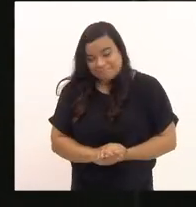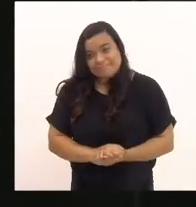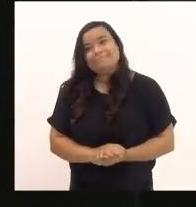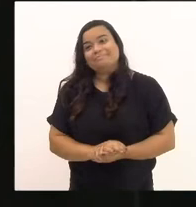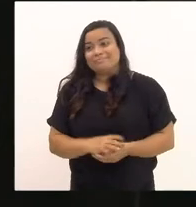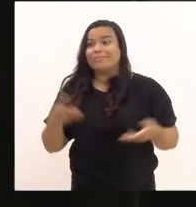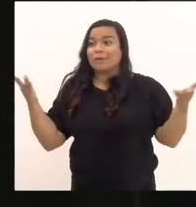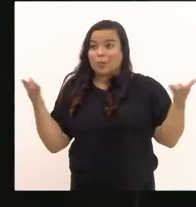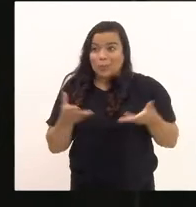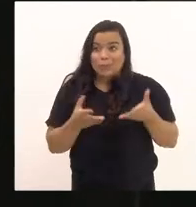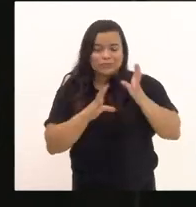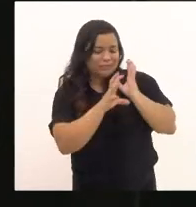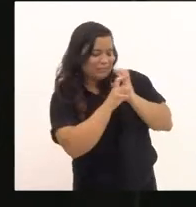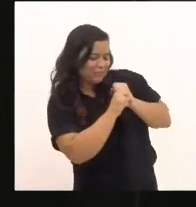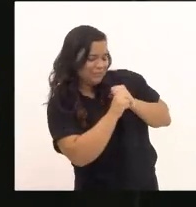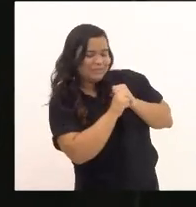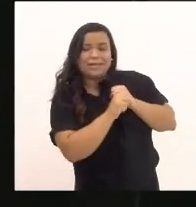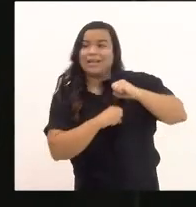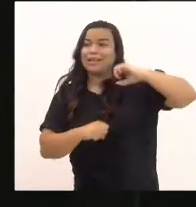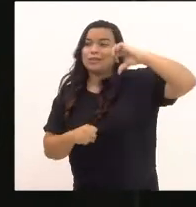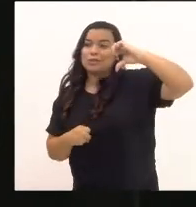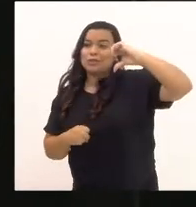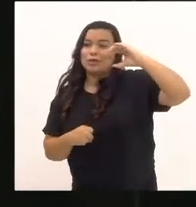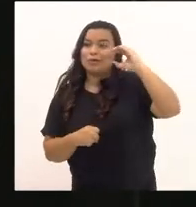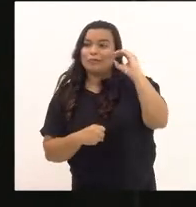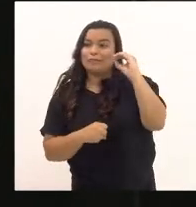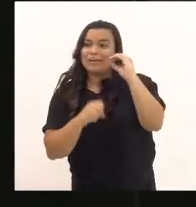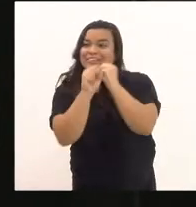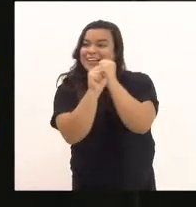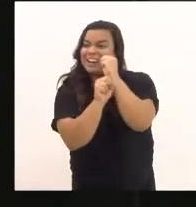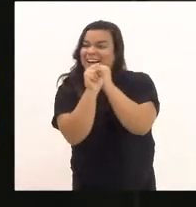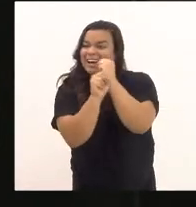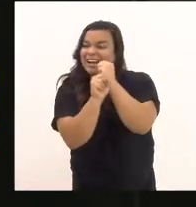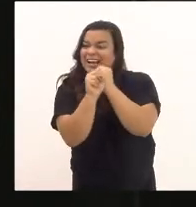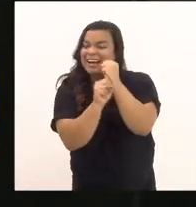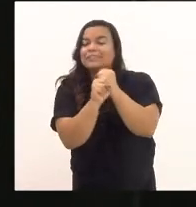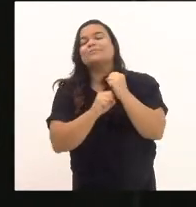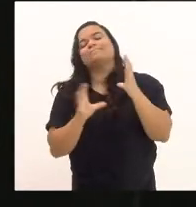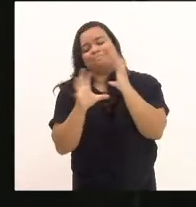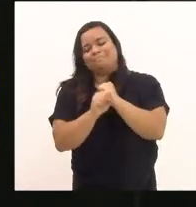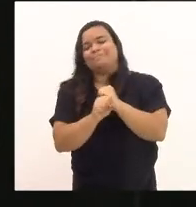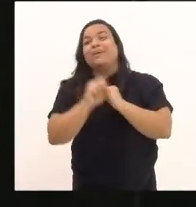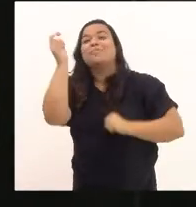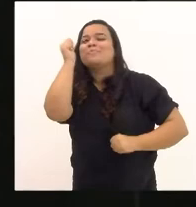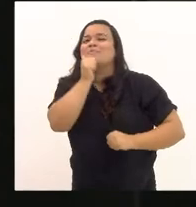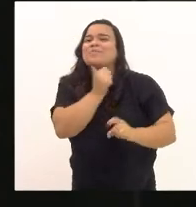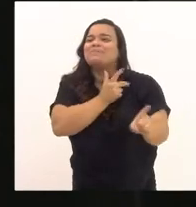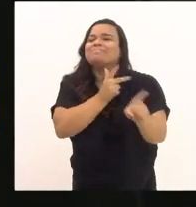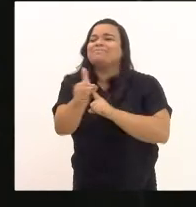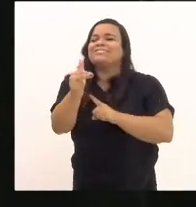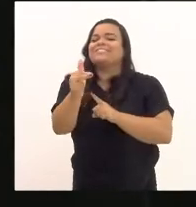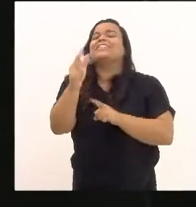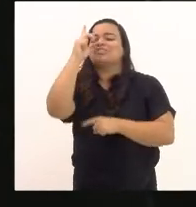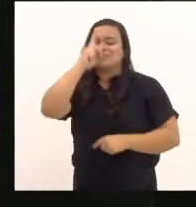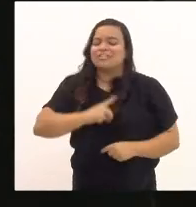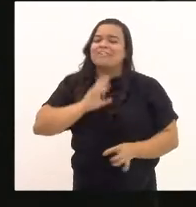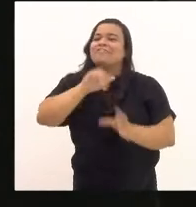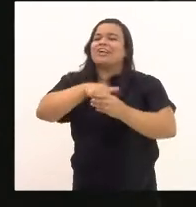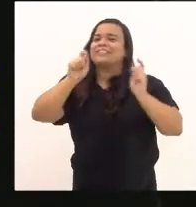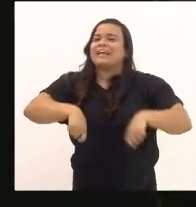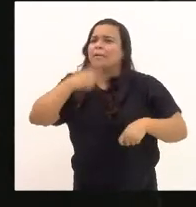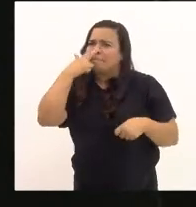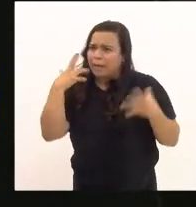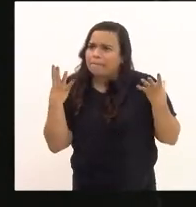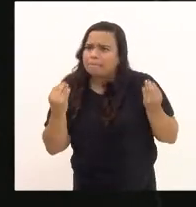completa-se 90 anos que nós conquistamos o direito de votar. 90 anos. Parece muita